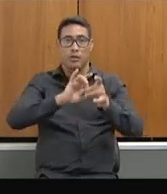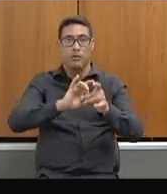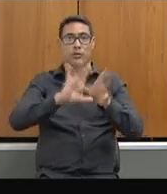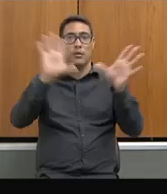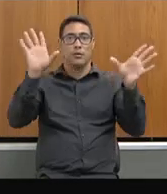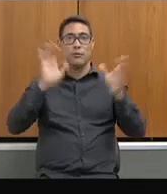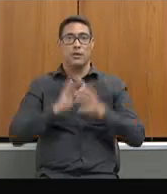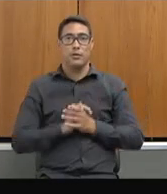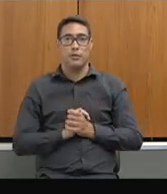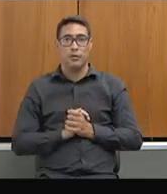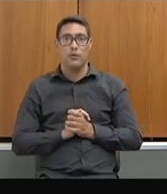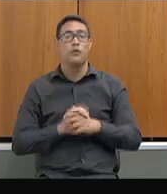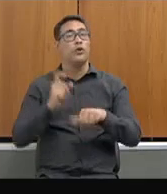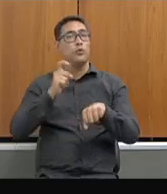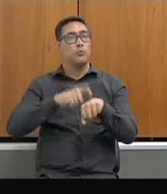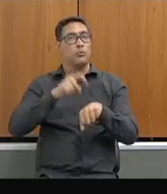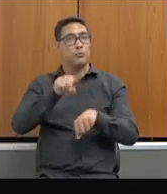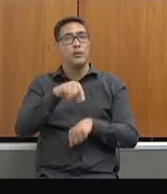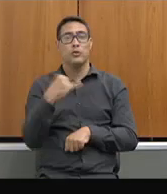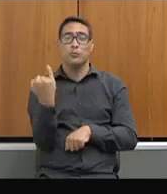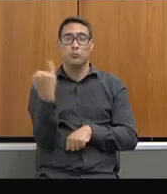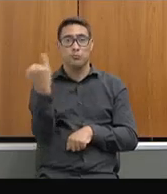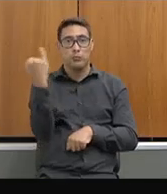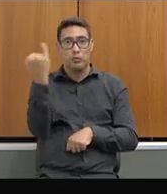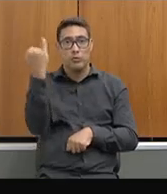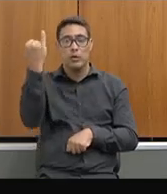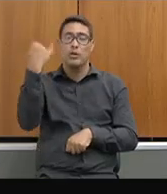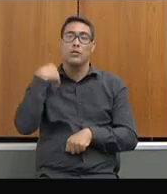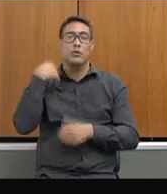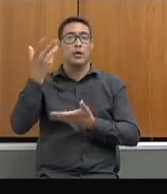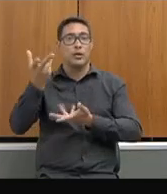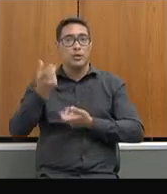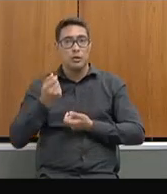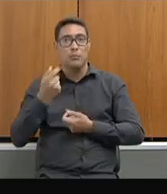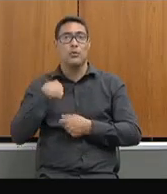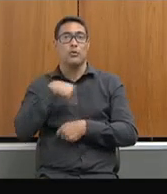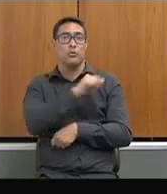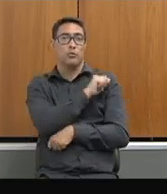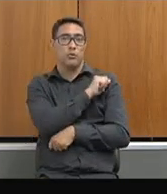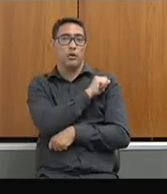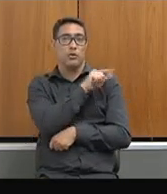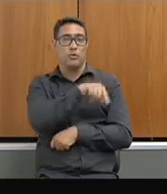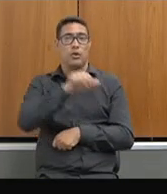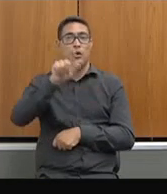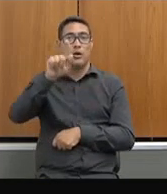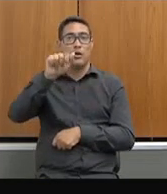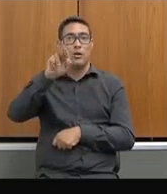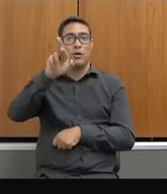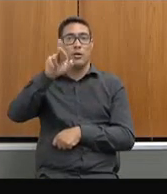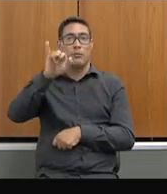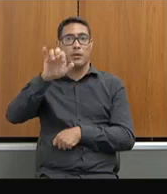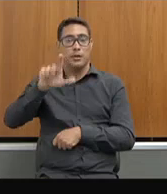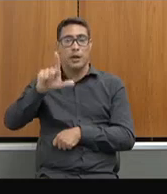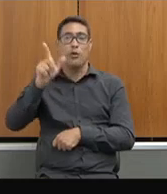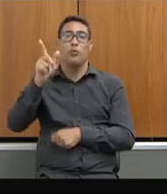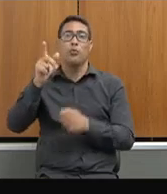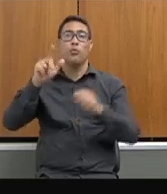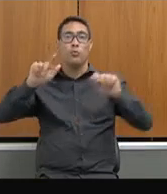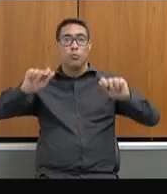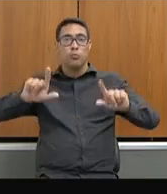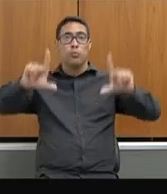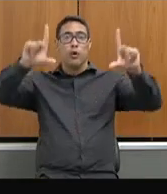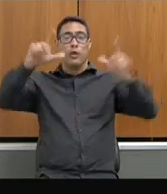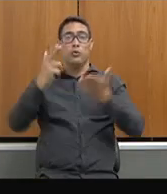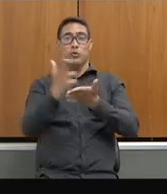Foi um momento muito importante. Eu recebi do estudante Gabriel um quadro com um desenho meu, que ele mesmo